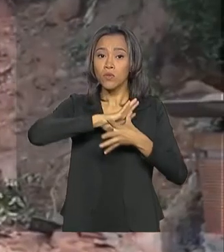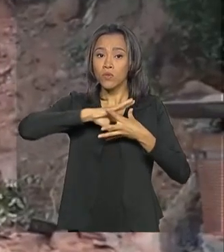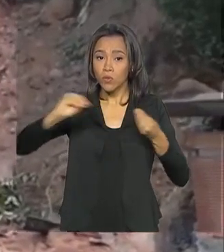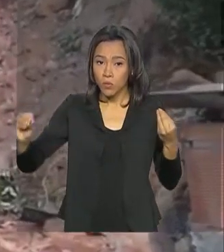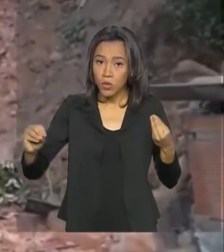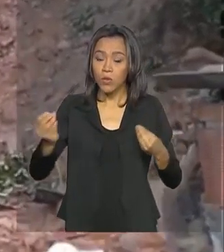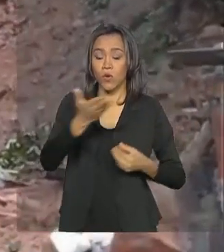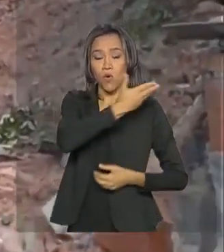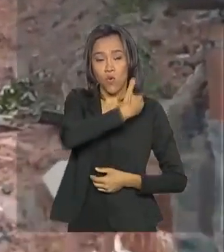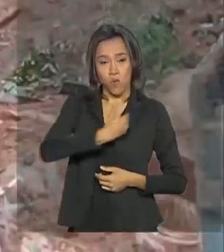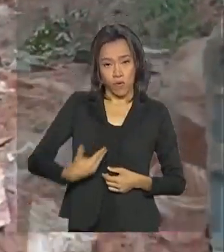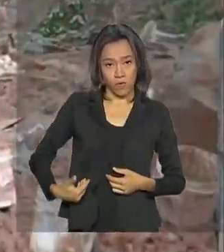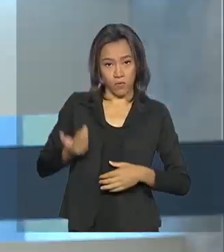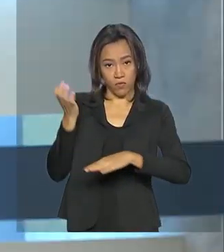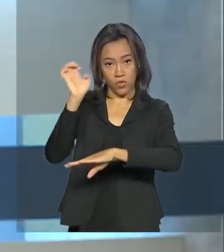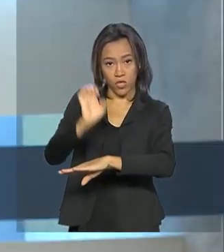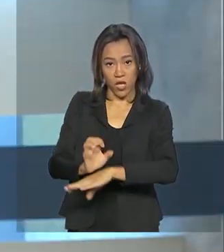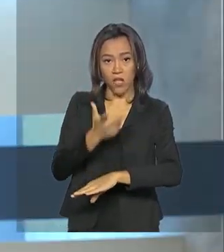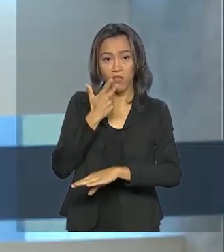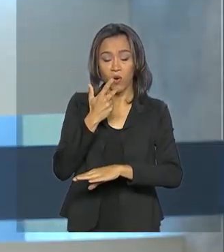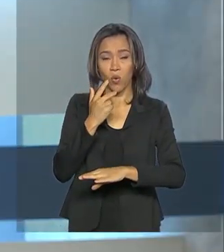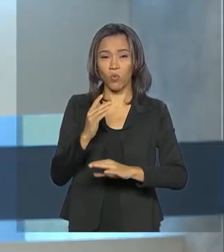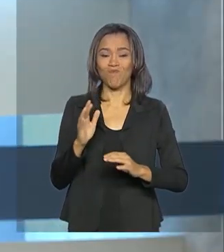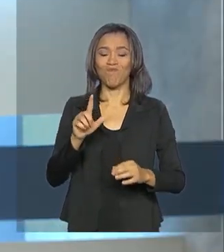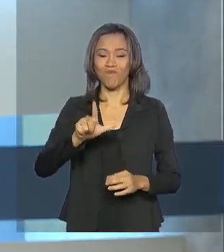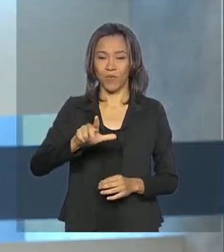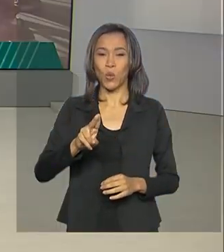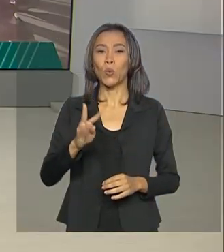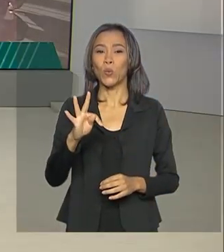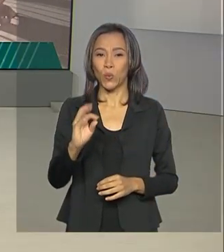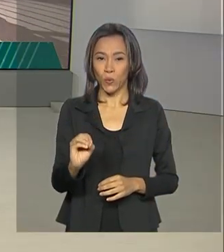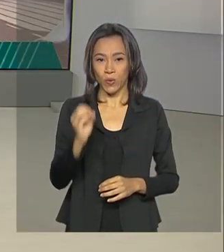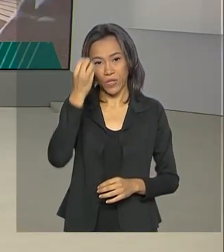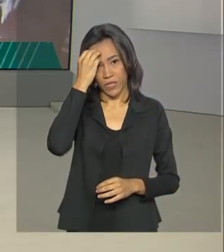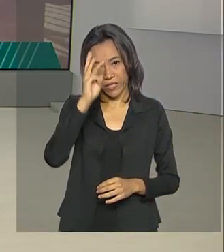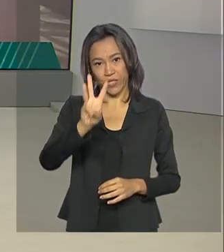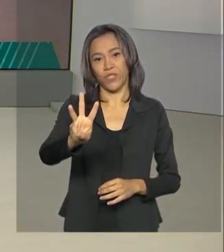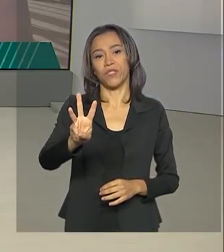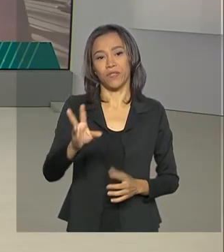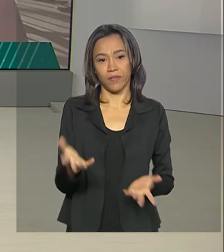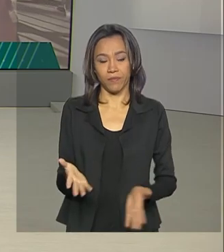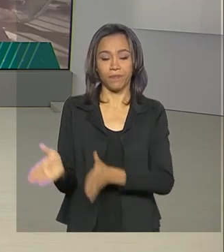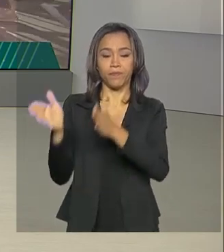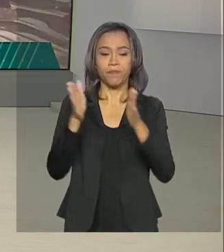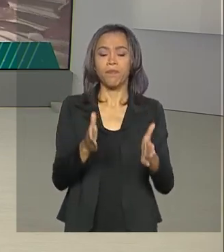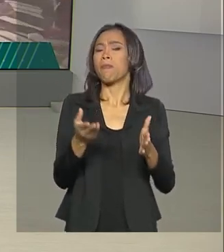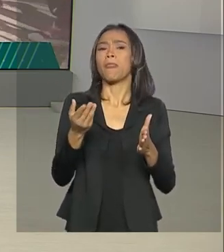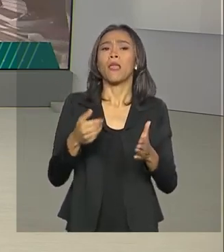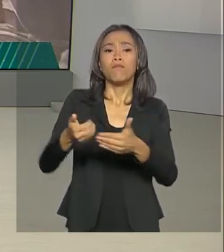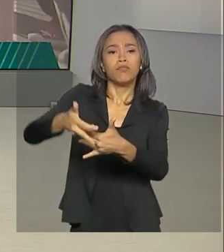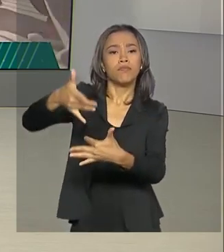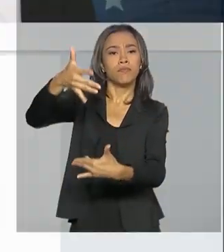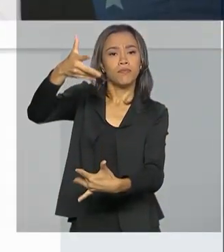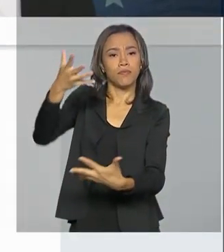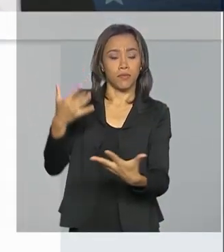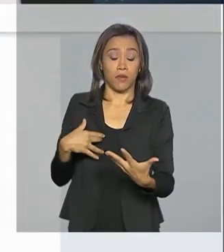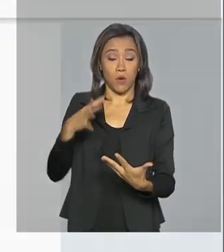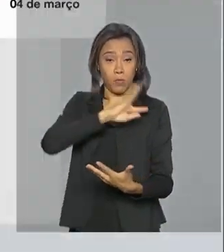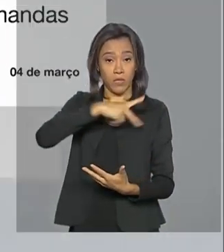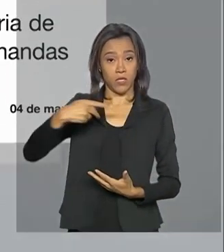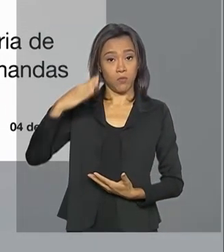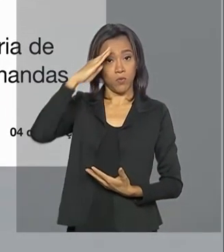governador do Estado declarou luto oficial de três dias. Pelas redes sociais, o presidente Jair Bolsonaro manifestou